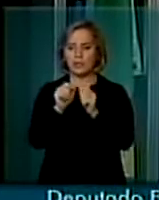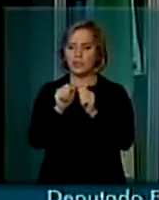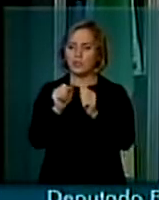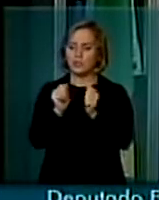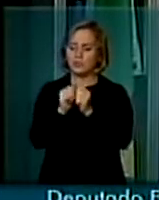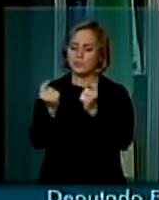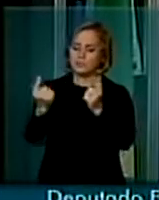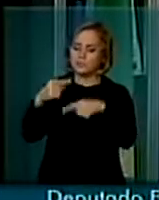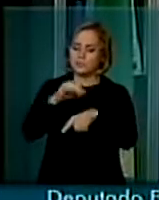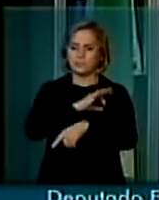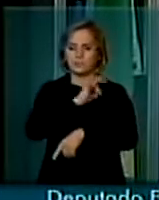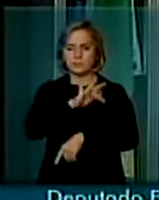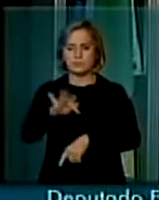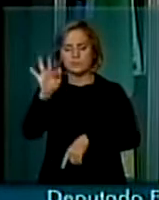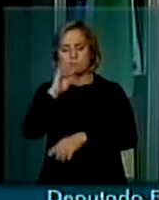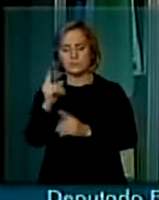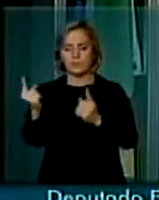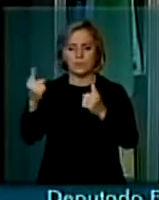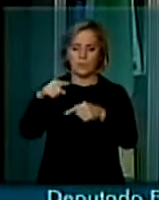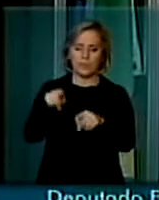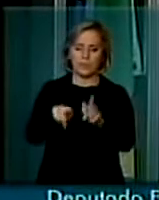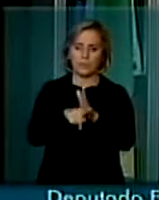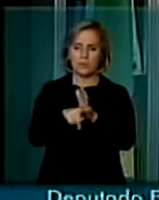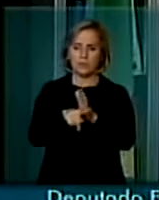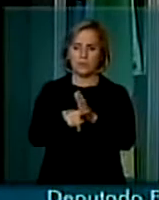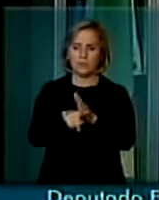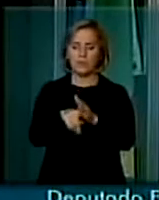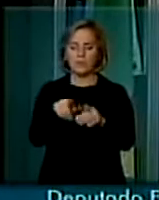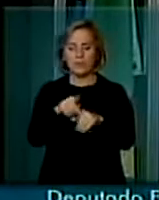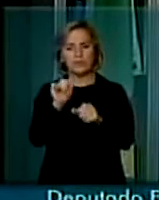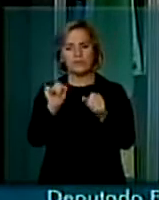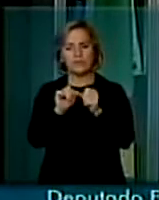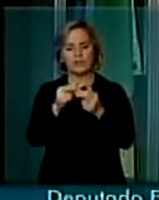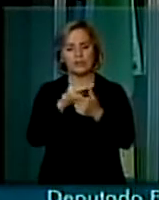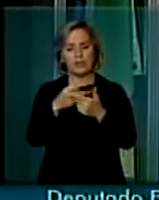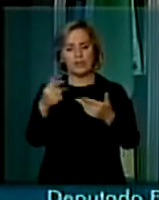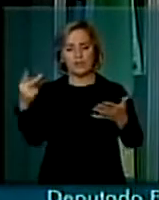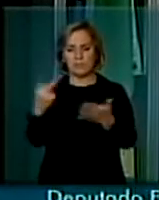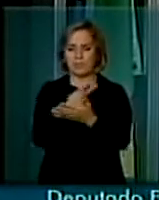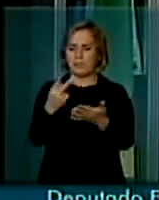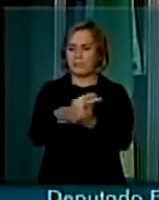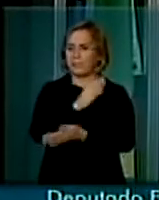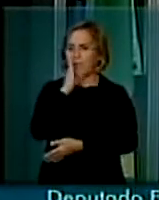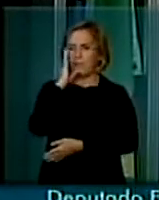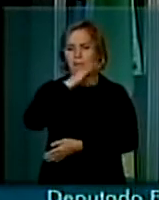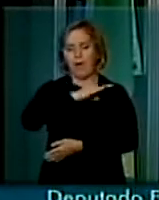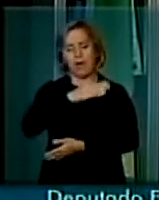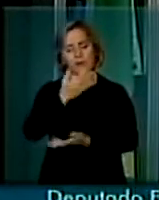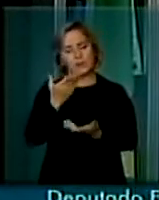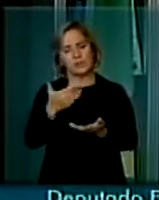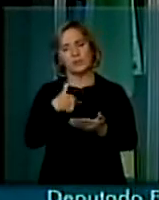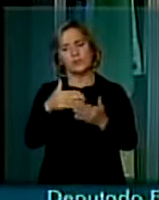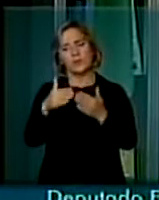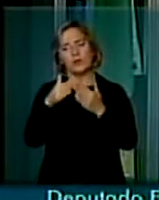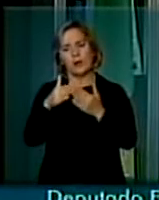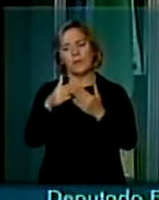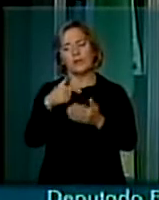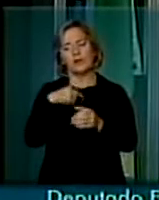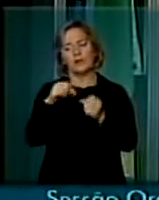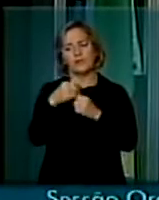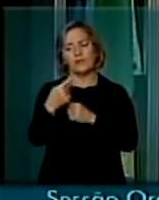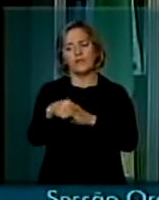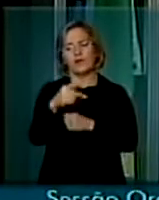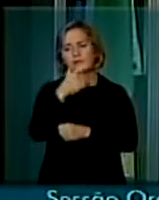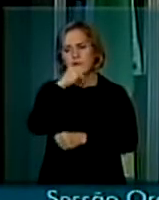as barbas do governo federal, praticando essas barbárias. É este o apoio que eu deixo aqui, senhor presidente.